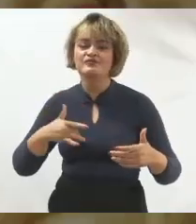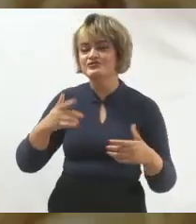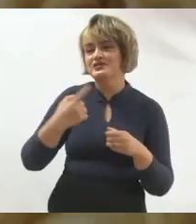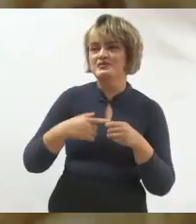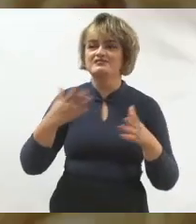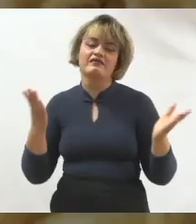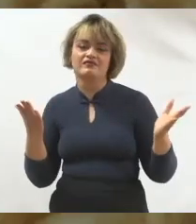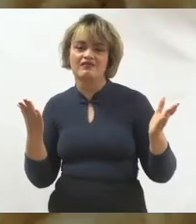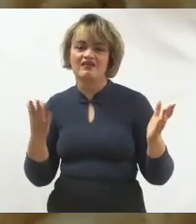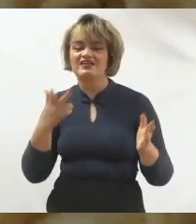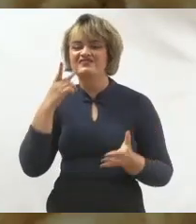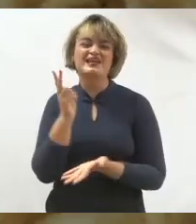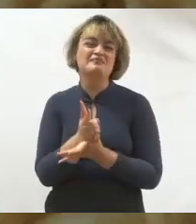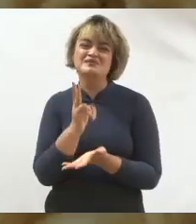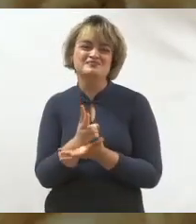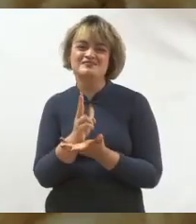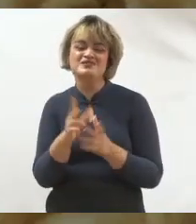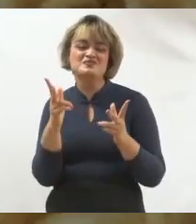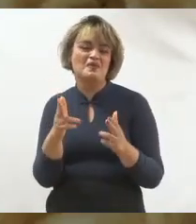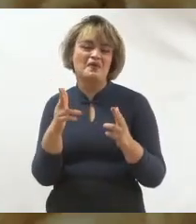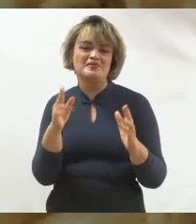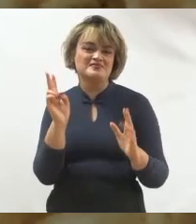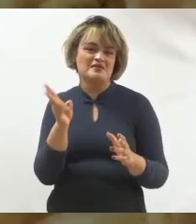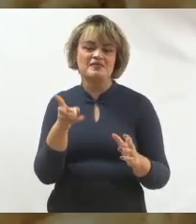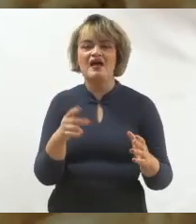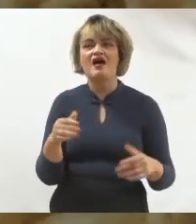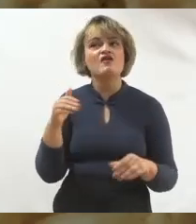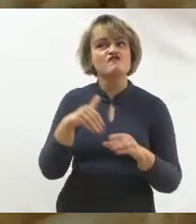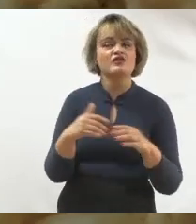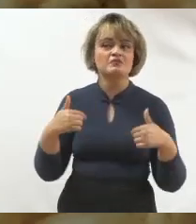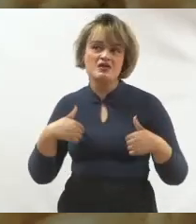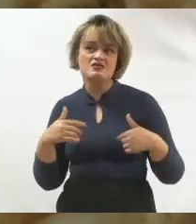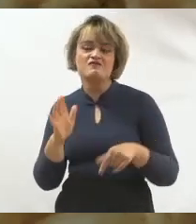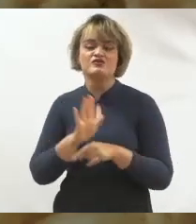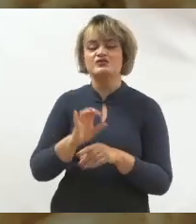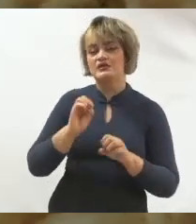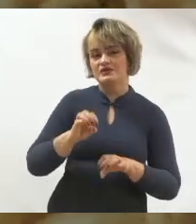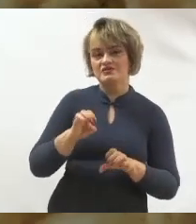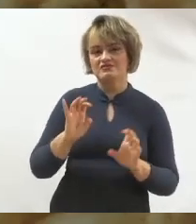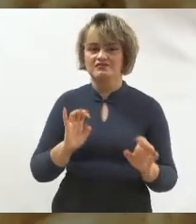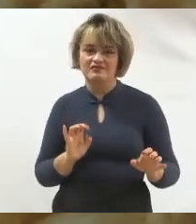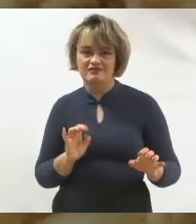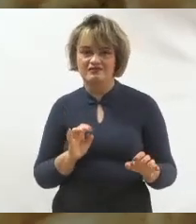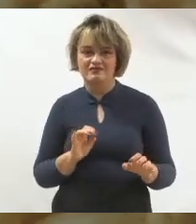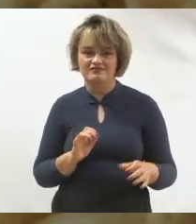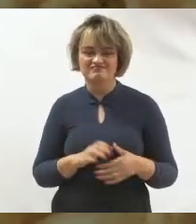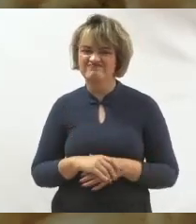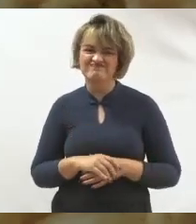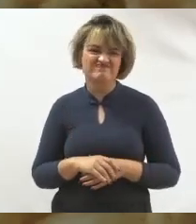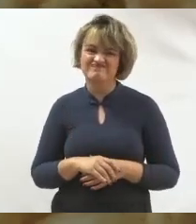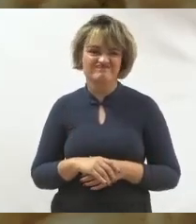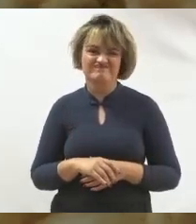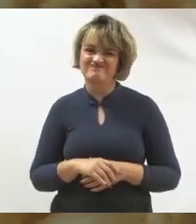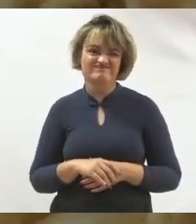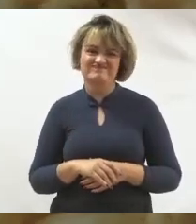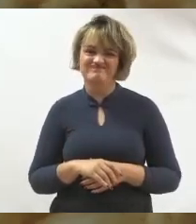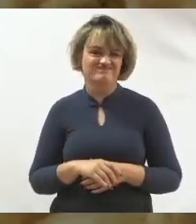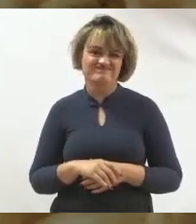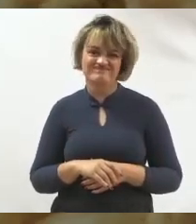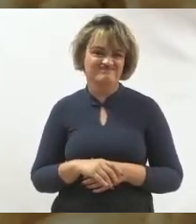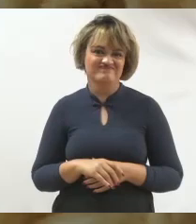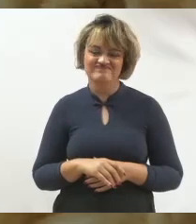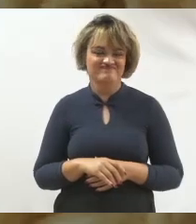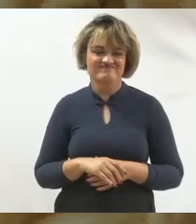cidade. Ou vote porque eu vou trazer mais educação para essa cidade. Aquilo lá não conecta.